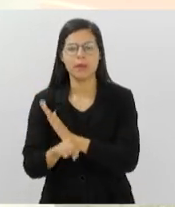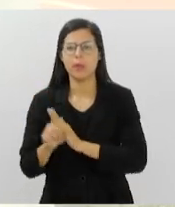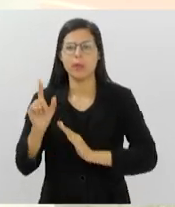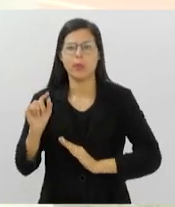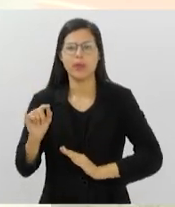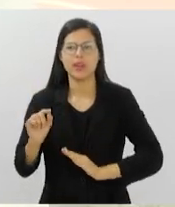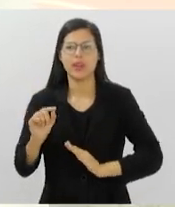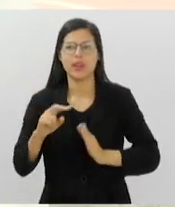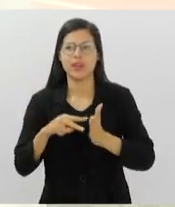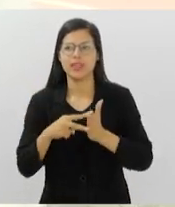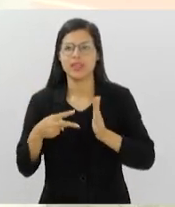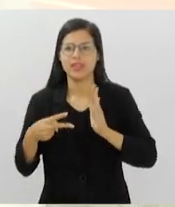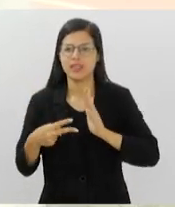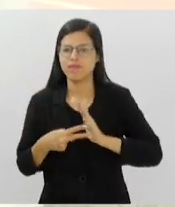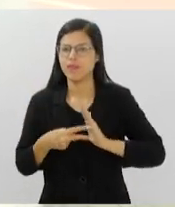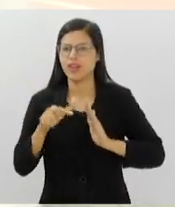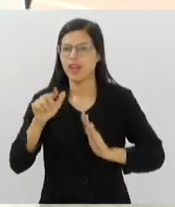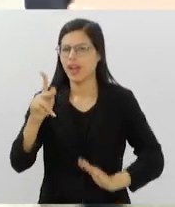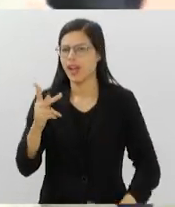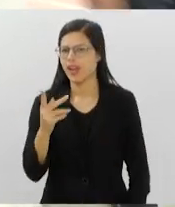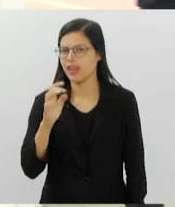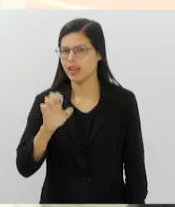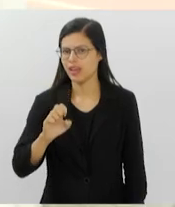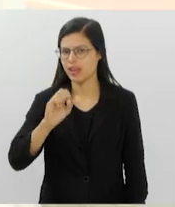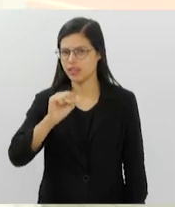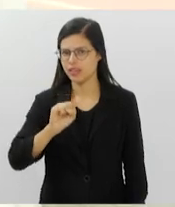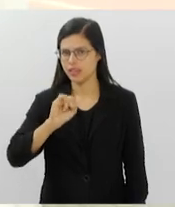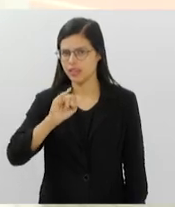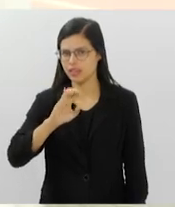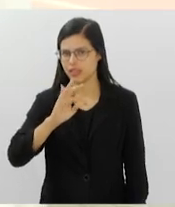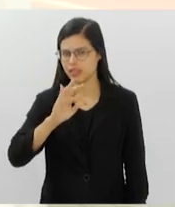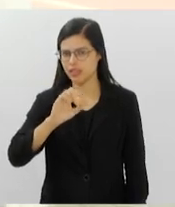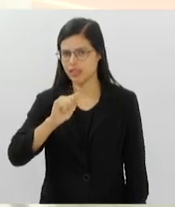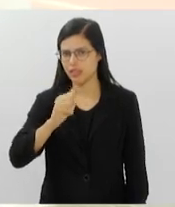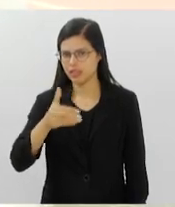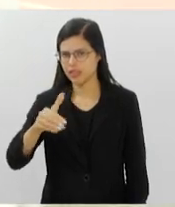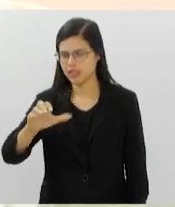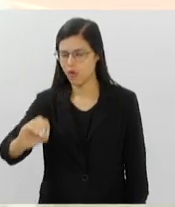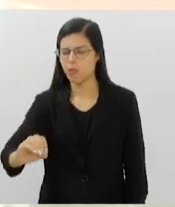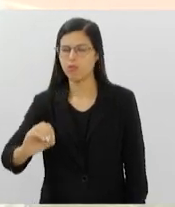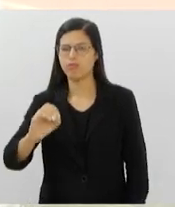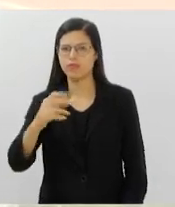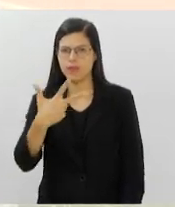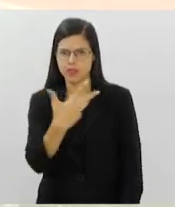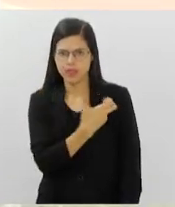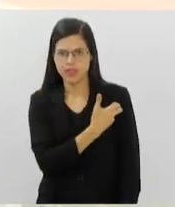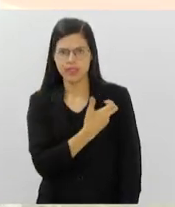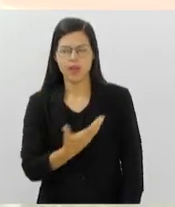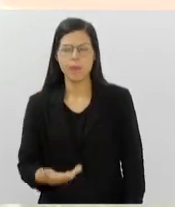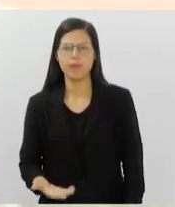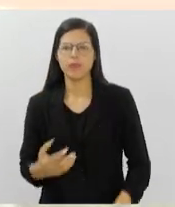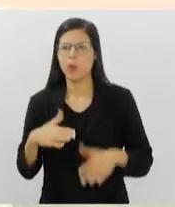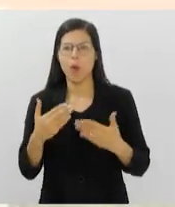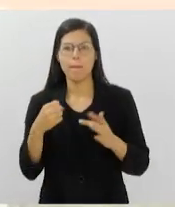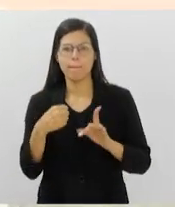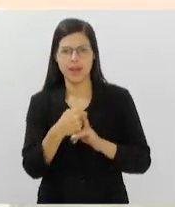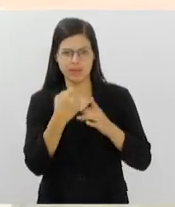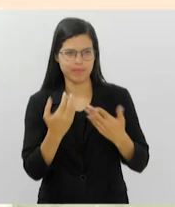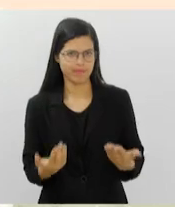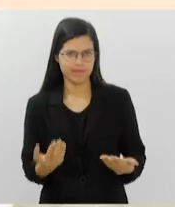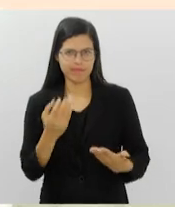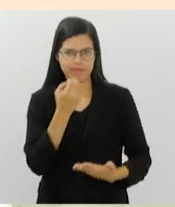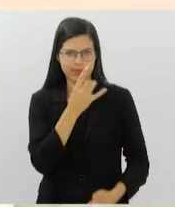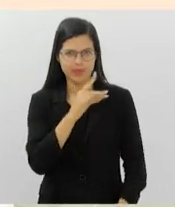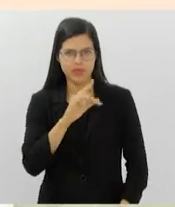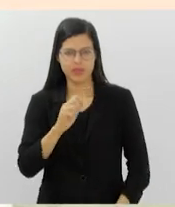hesitação vacinal e qual o impacto para as futuras gerações. Bom dia a todos. Bom, a hesitação vacinal diz